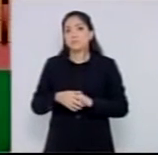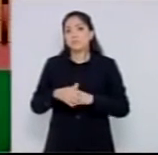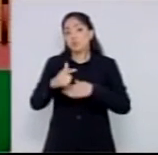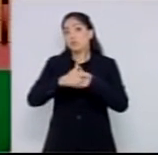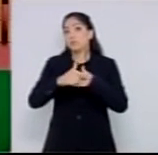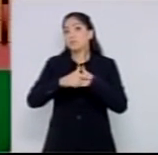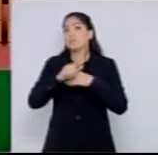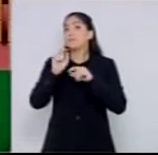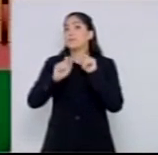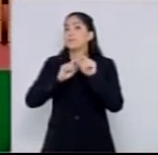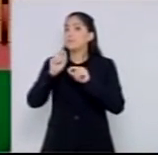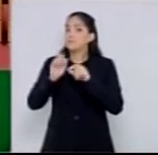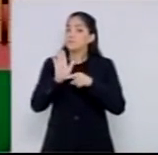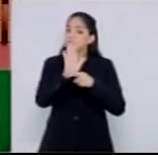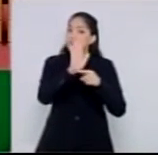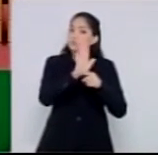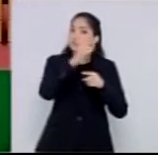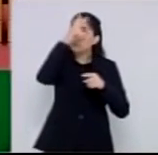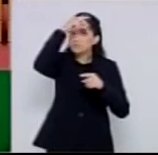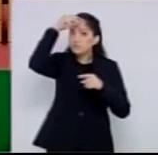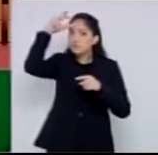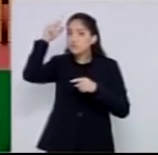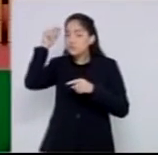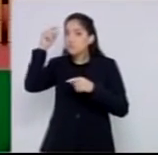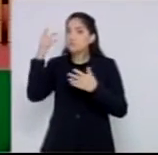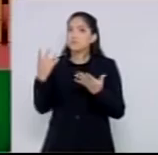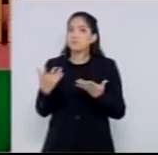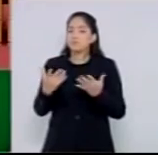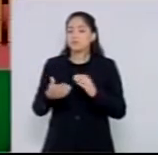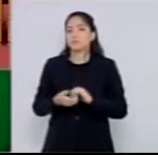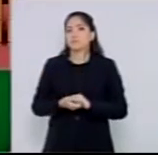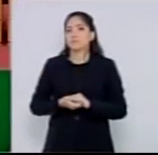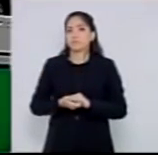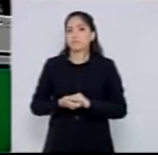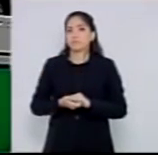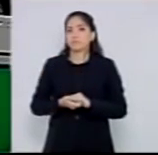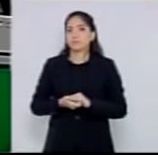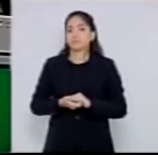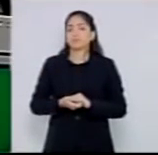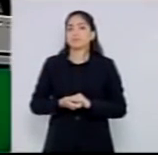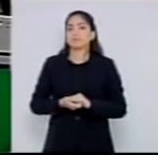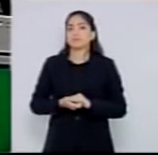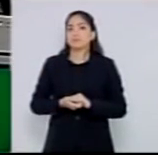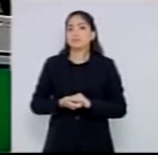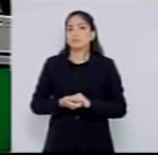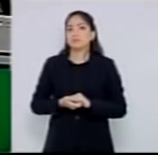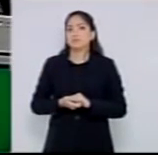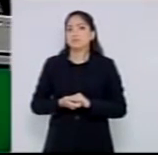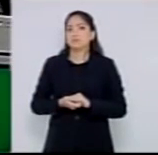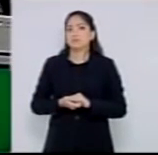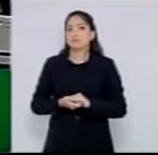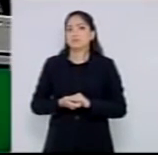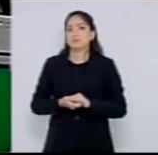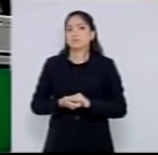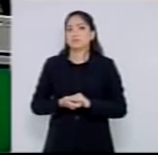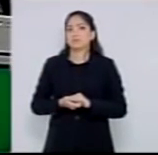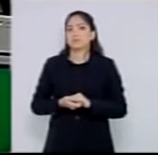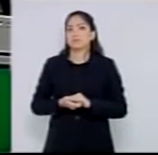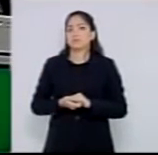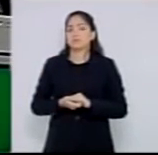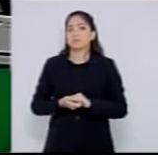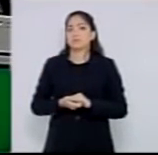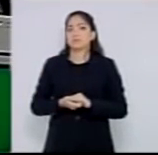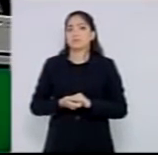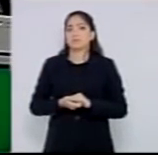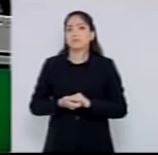realmente, é de ajudar as prefeituras, e acho que, ninguém é dono, recentemente, ninguém é dono, de uma obra, quem tenta ser dono, de uma